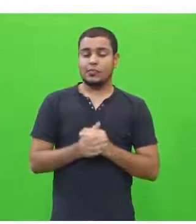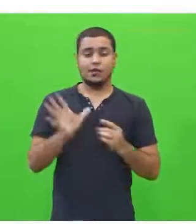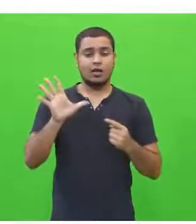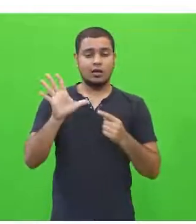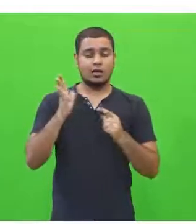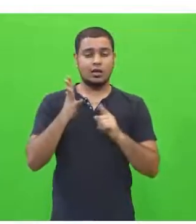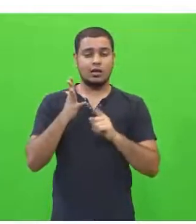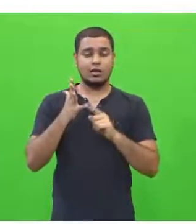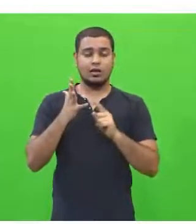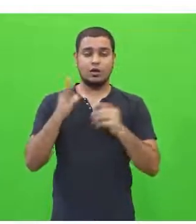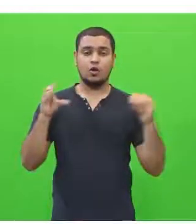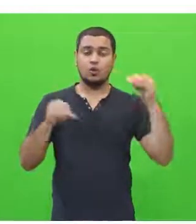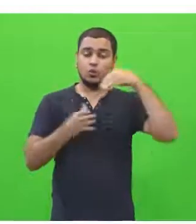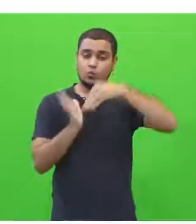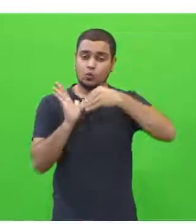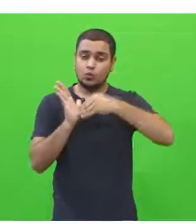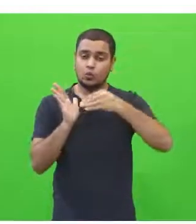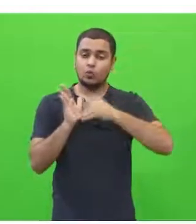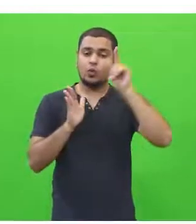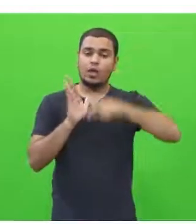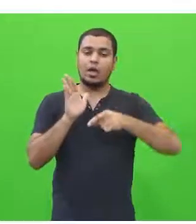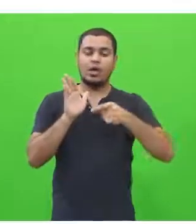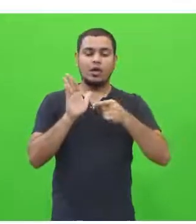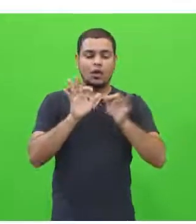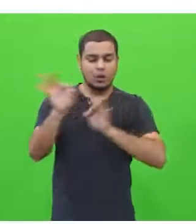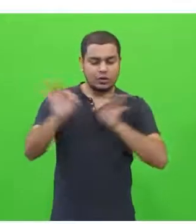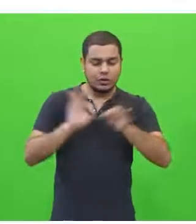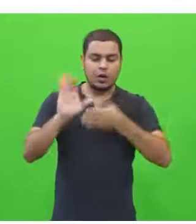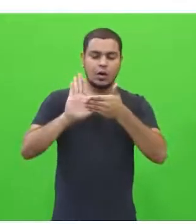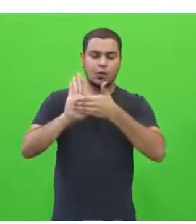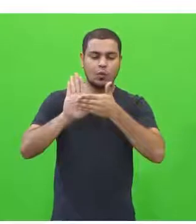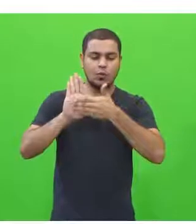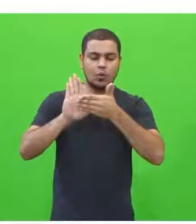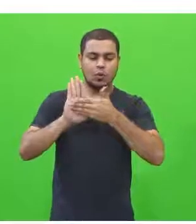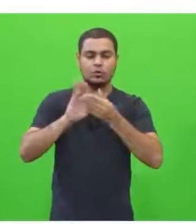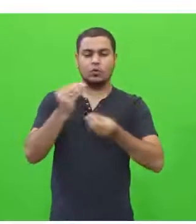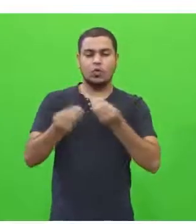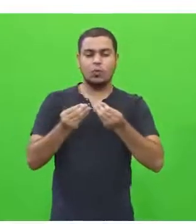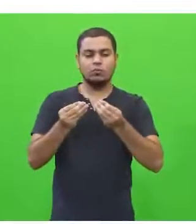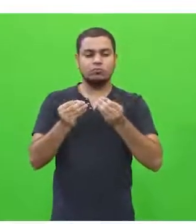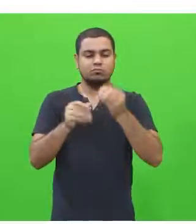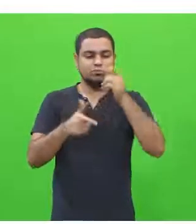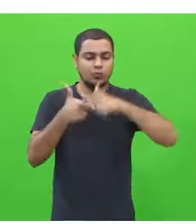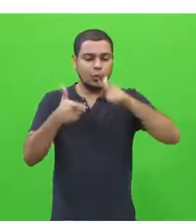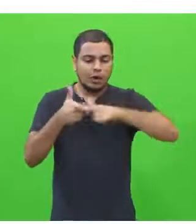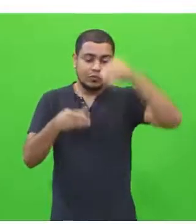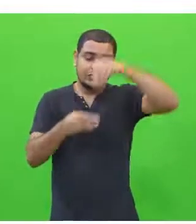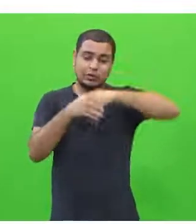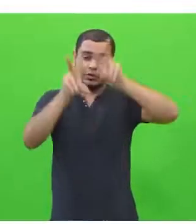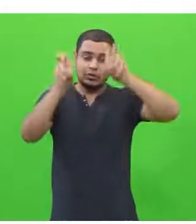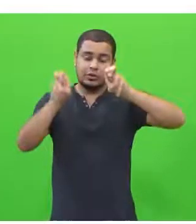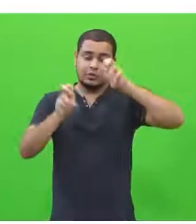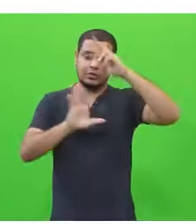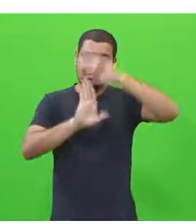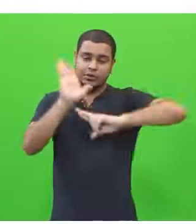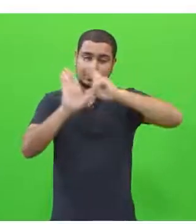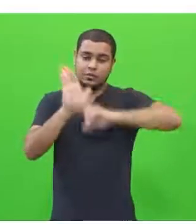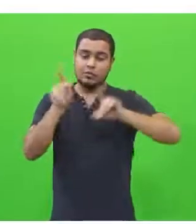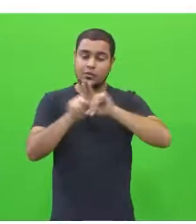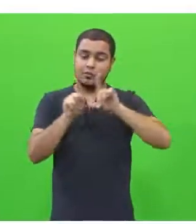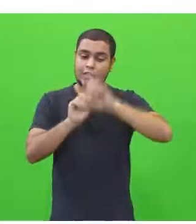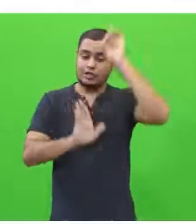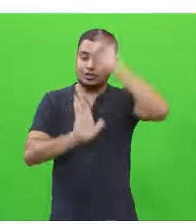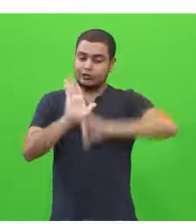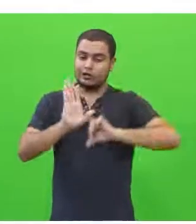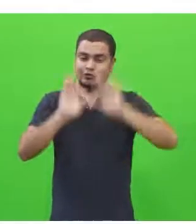5, elaborar proposta de intervenção para o problema abordado, respeitando os direitos humanos,